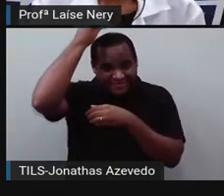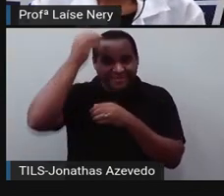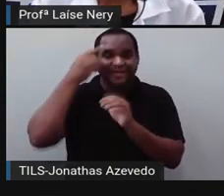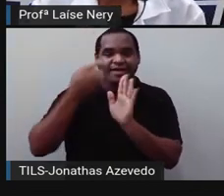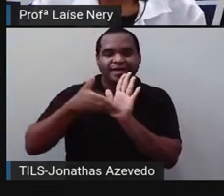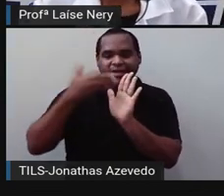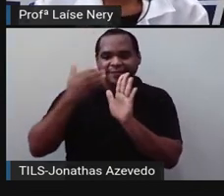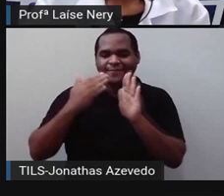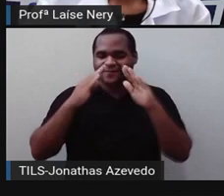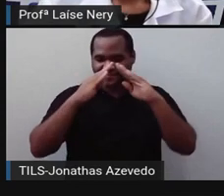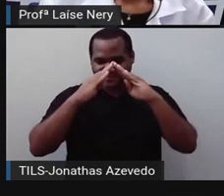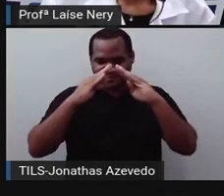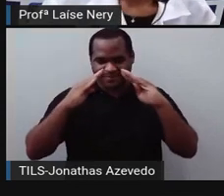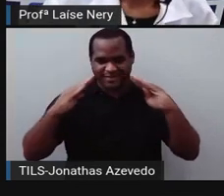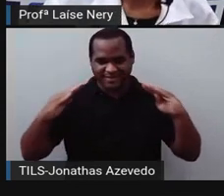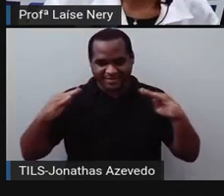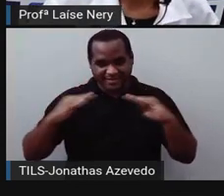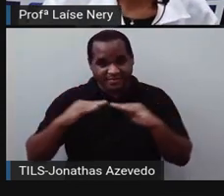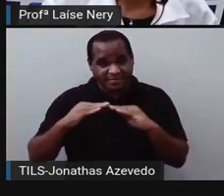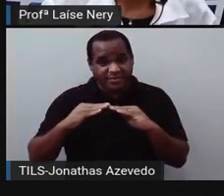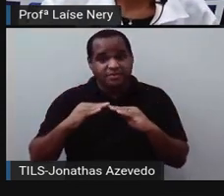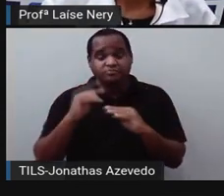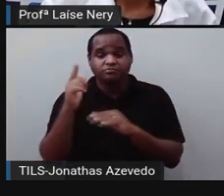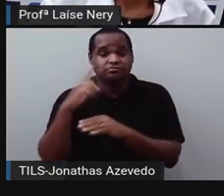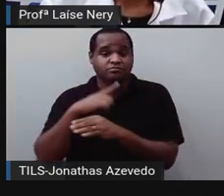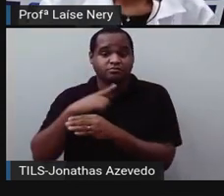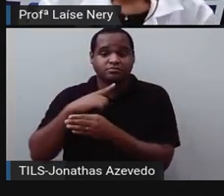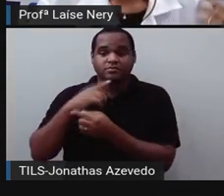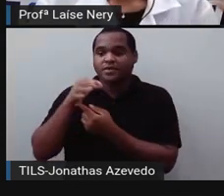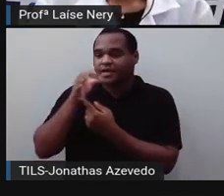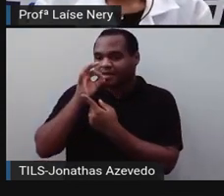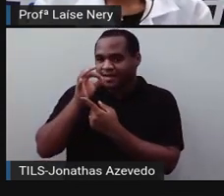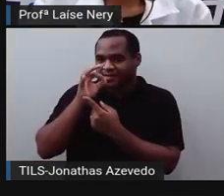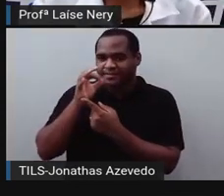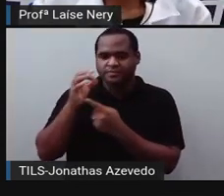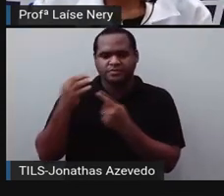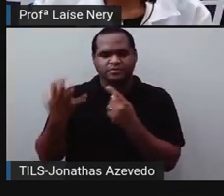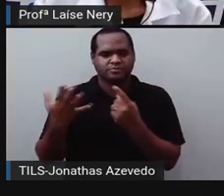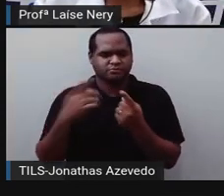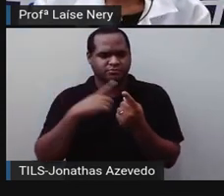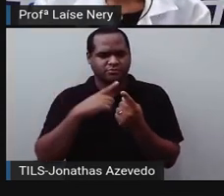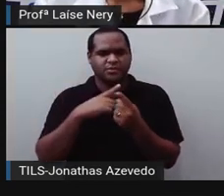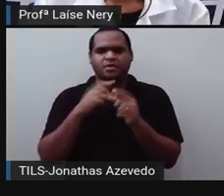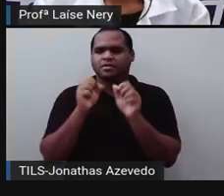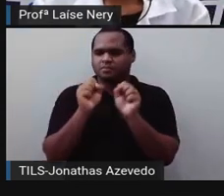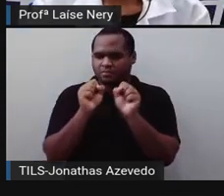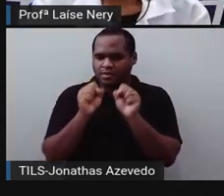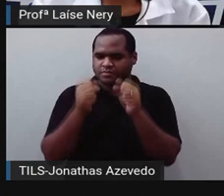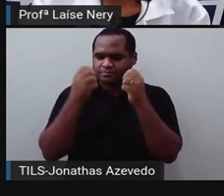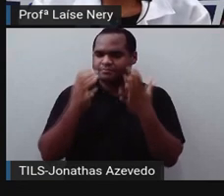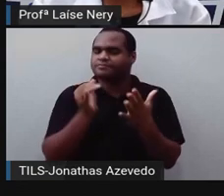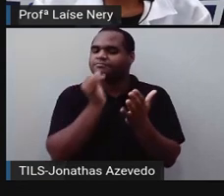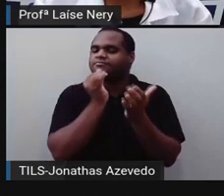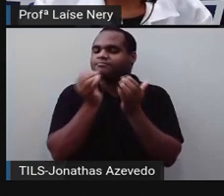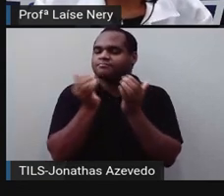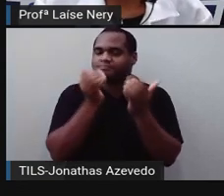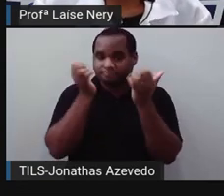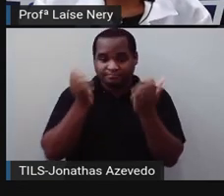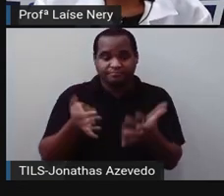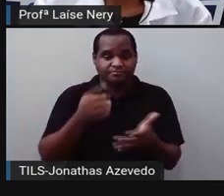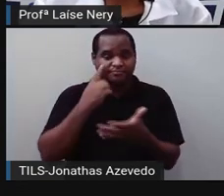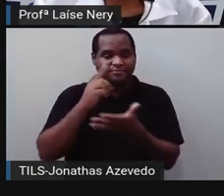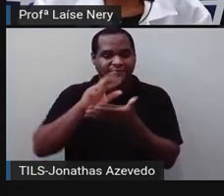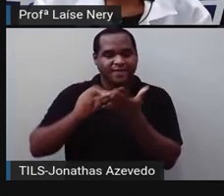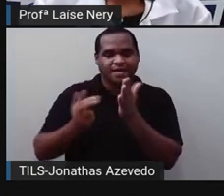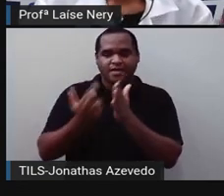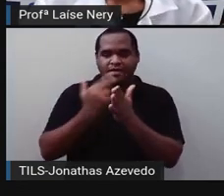uma pirâmide ou uma caneca, nós podemos compará-las com as figuras geométricas